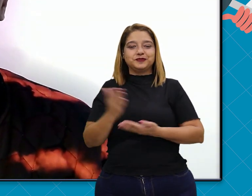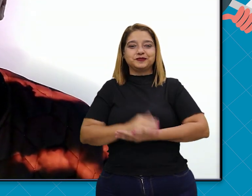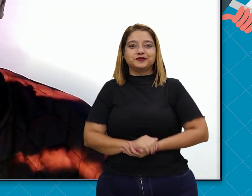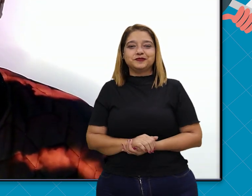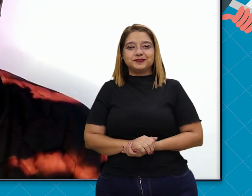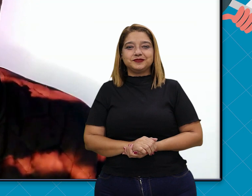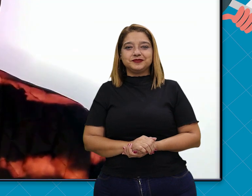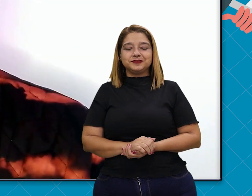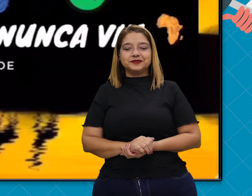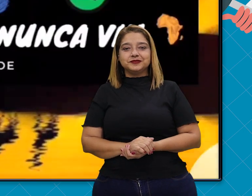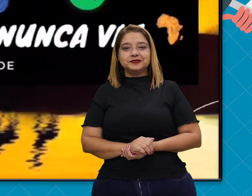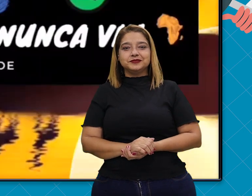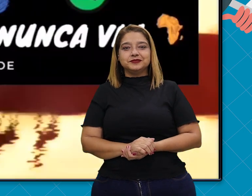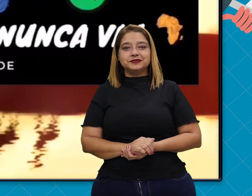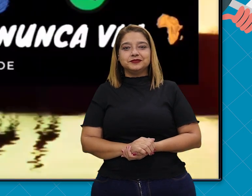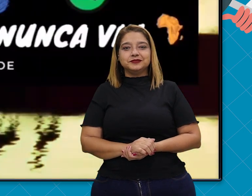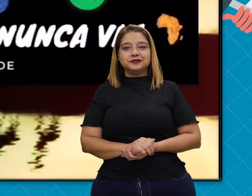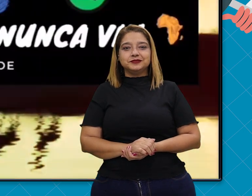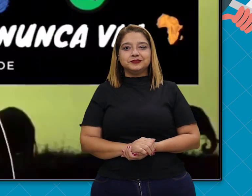demais no nosso canal.